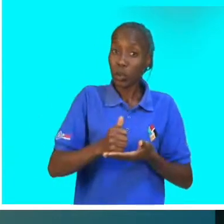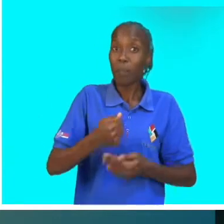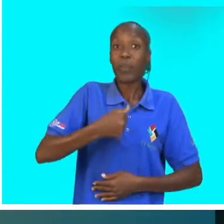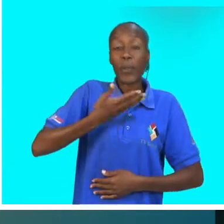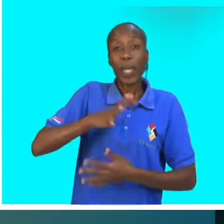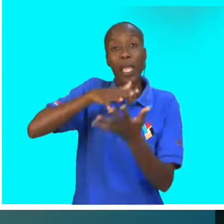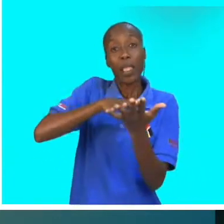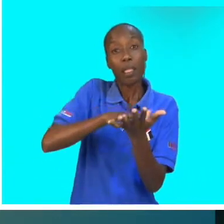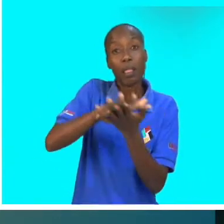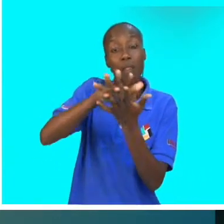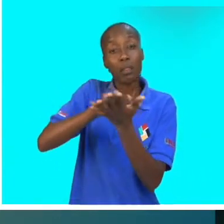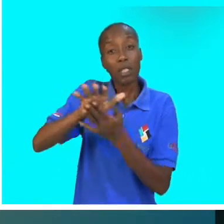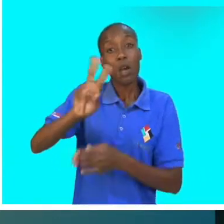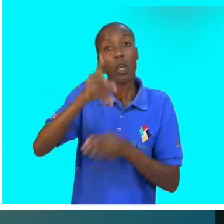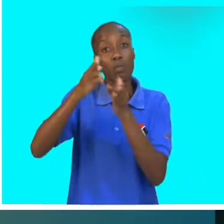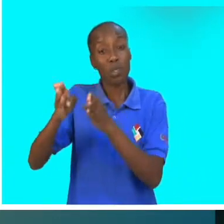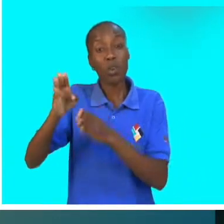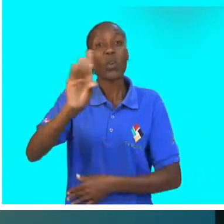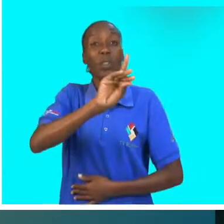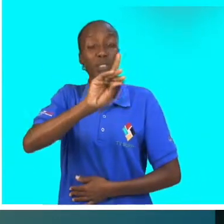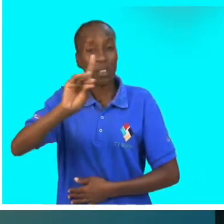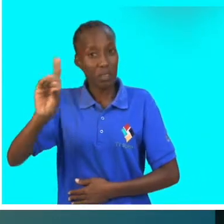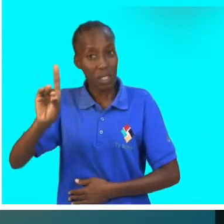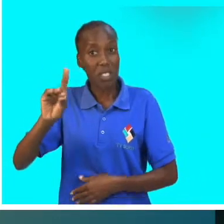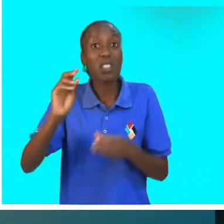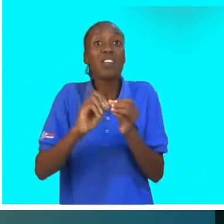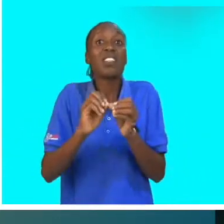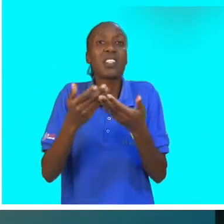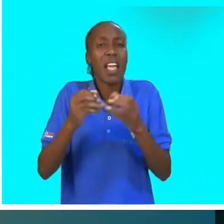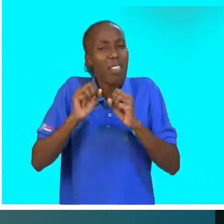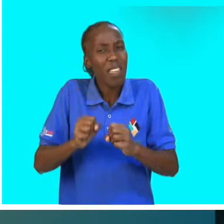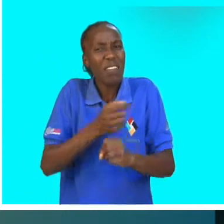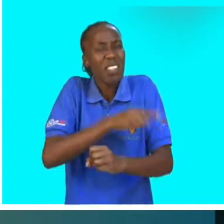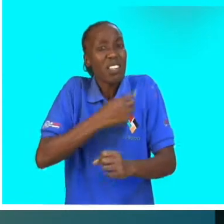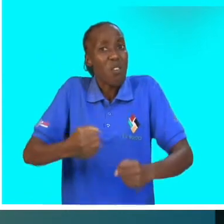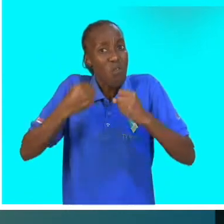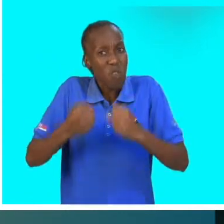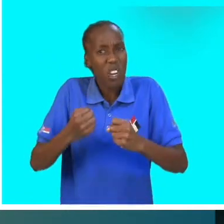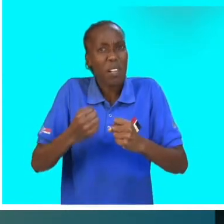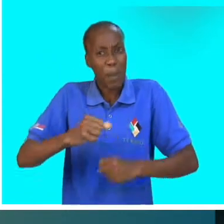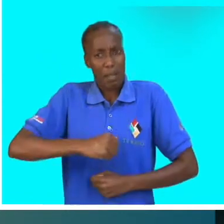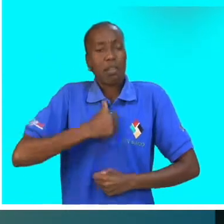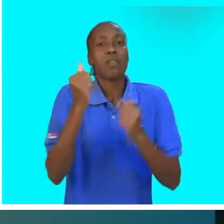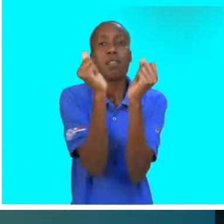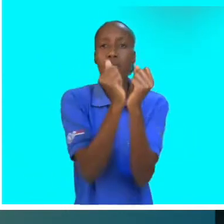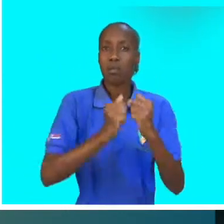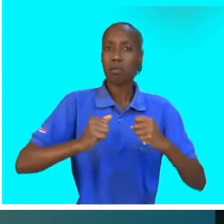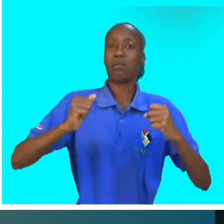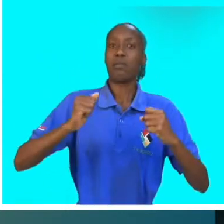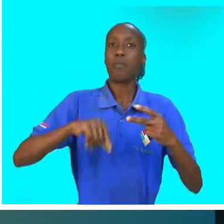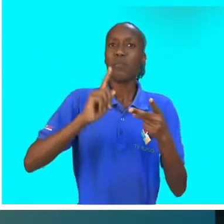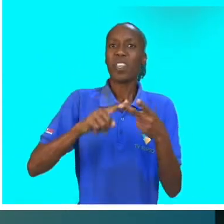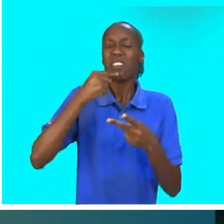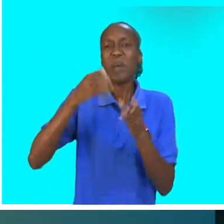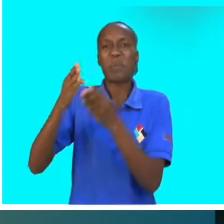O meu conselho para outras pessoas com deficiência é que se esforcem para serem independentes